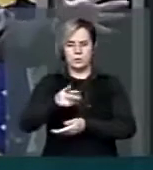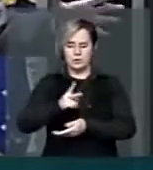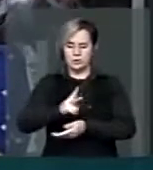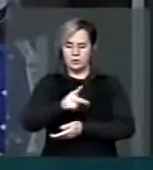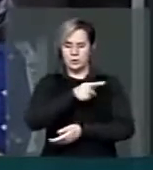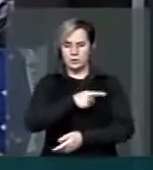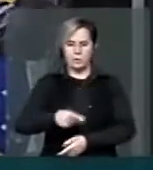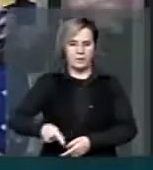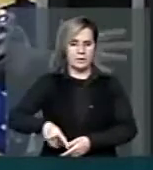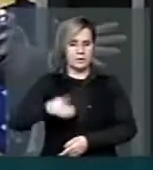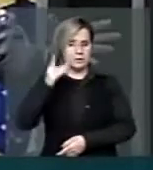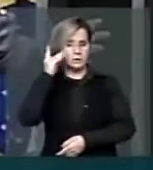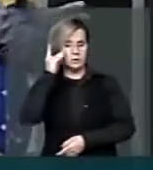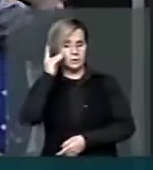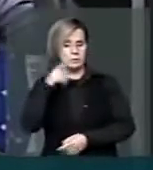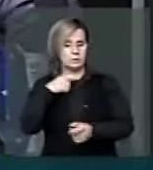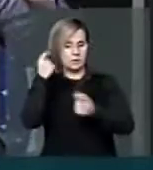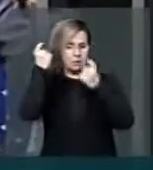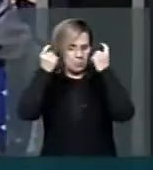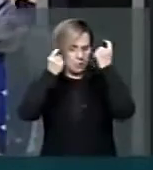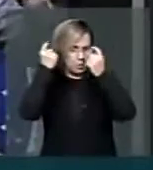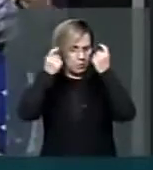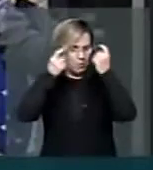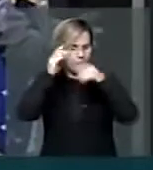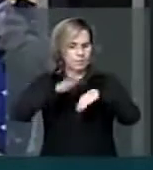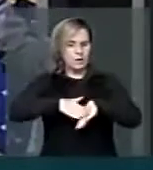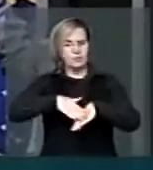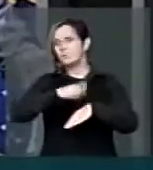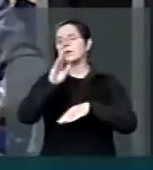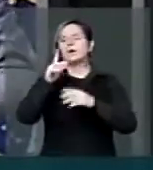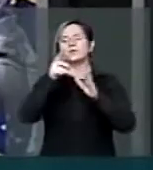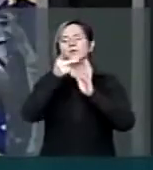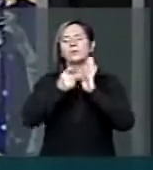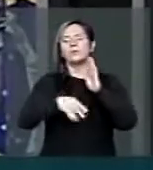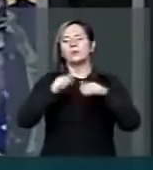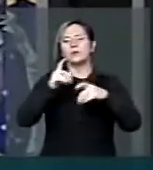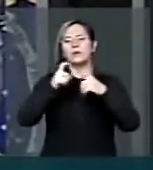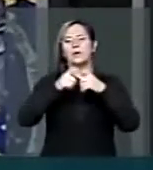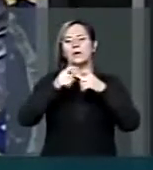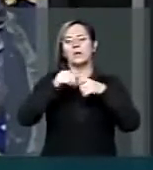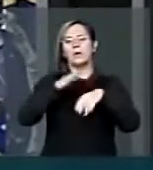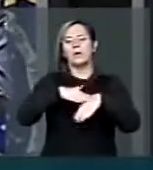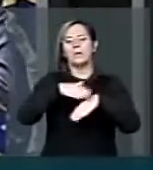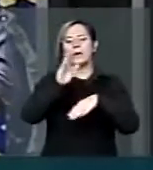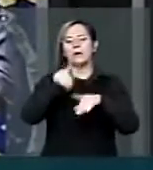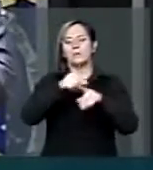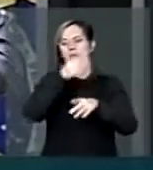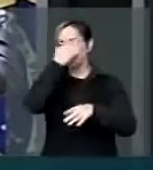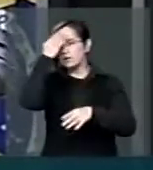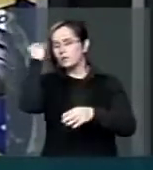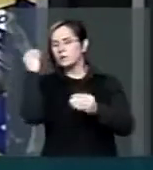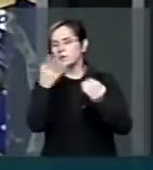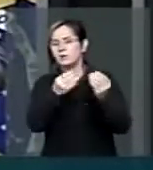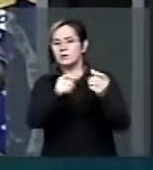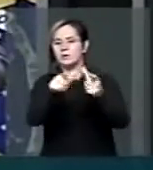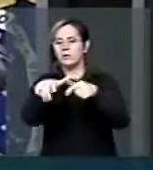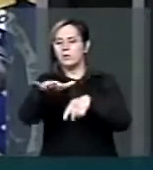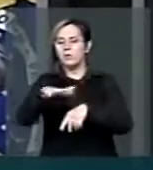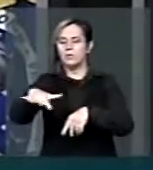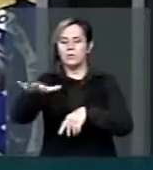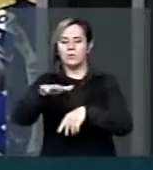Dilma se preocupou mais com a questão do mais médicos, esqueceu muitas áreas que estão